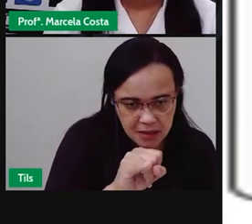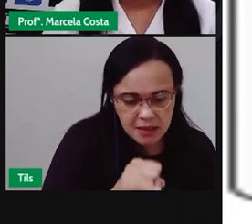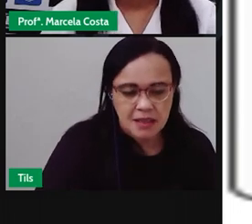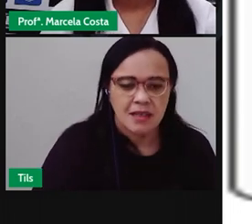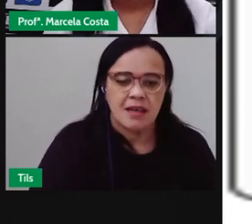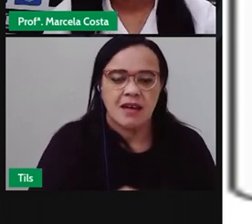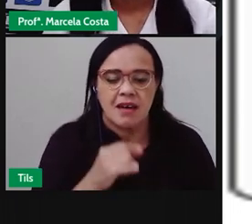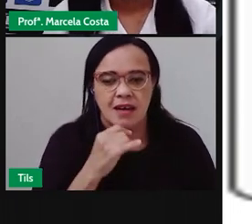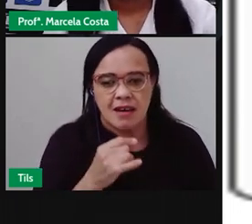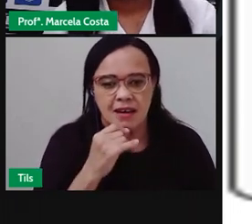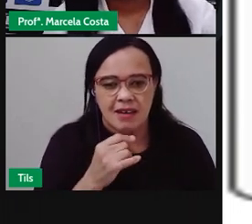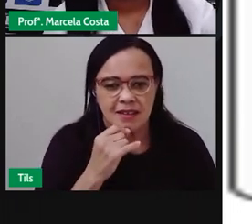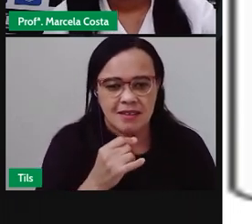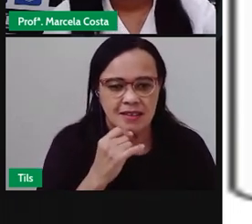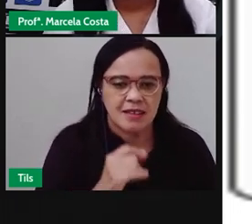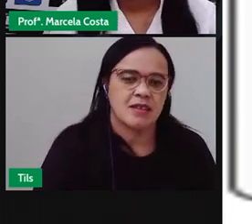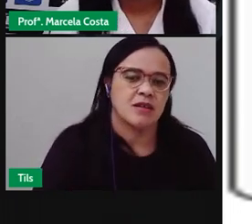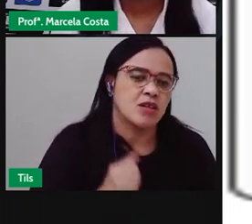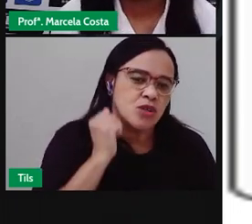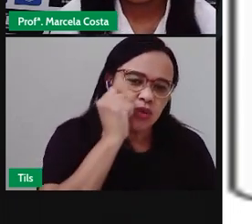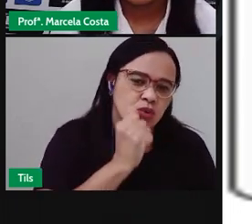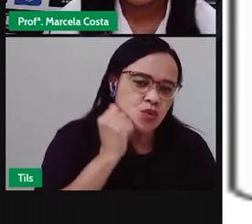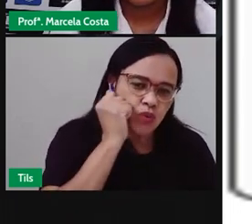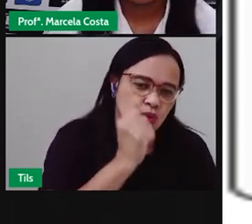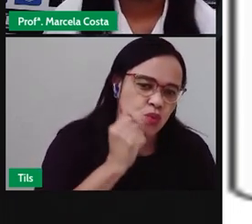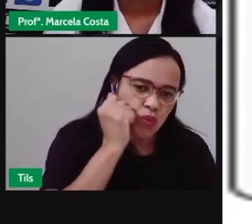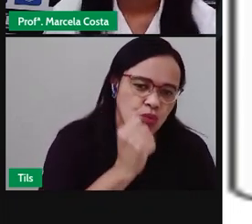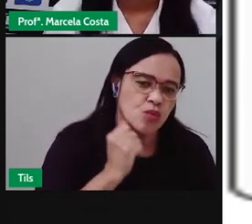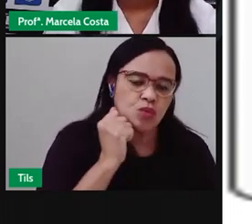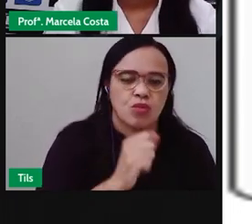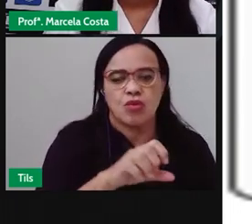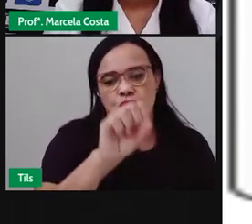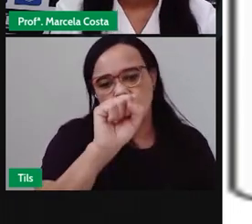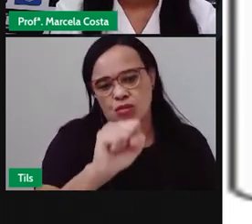Si de Suco De Sino